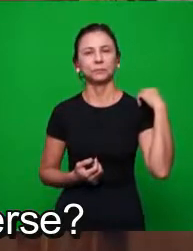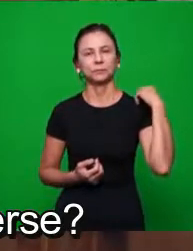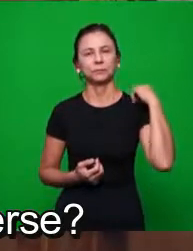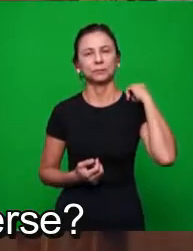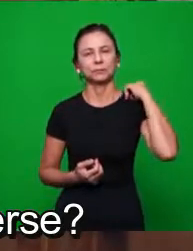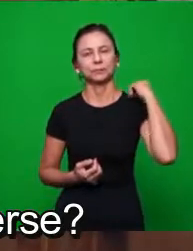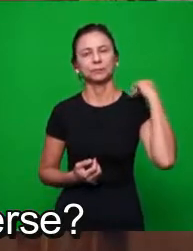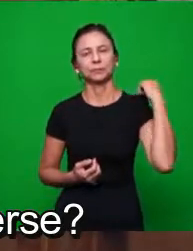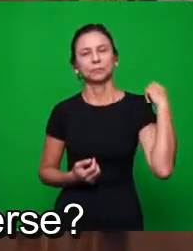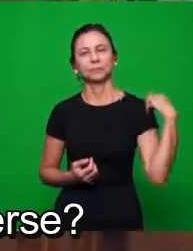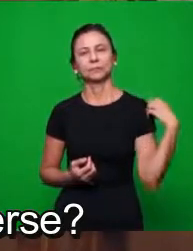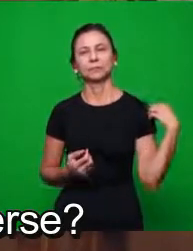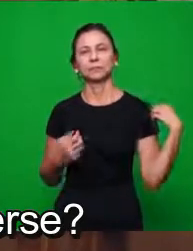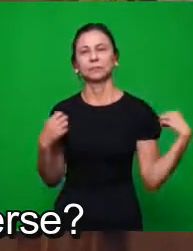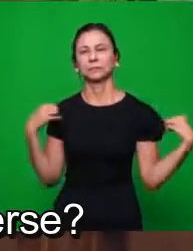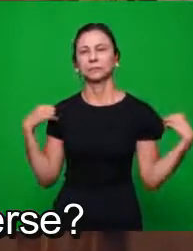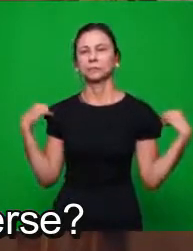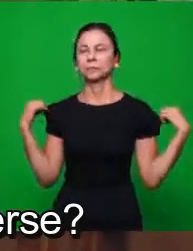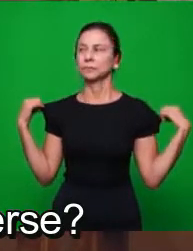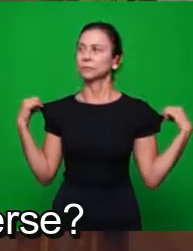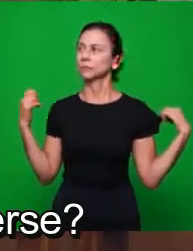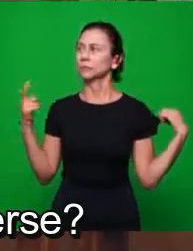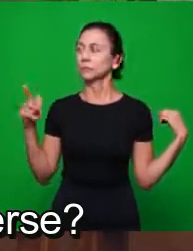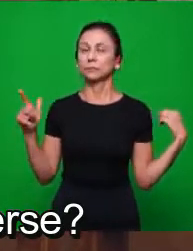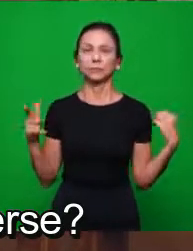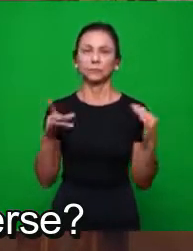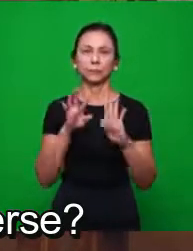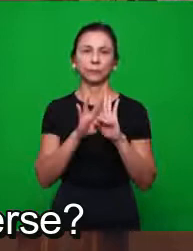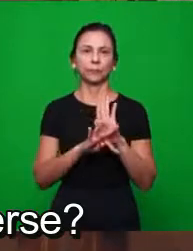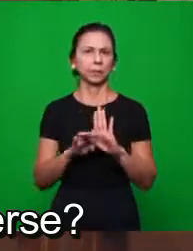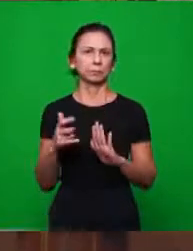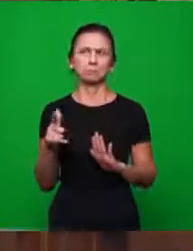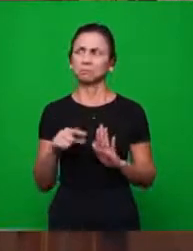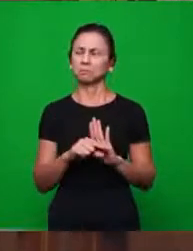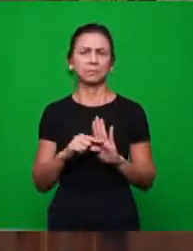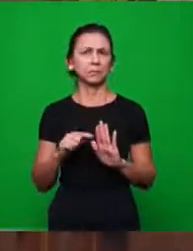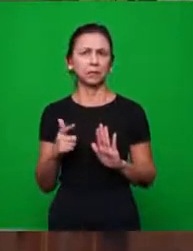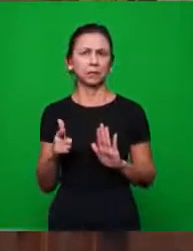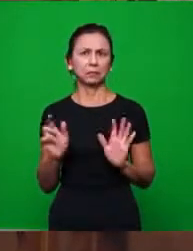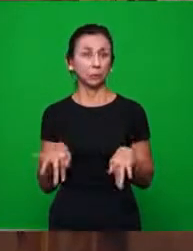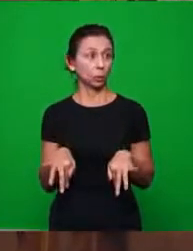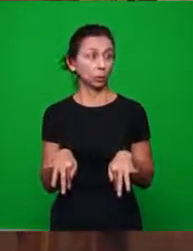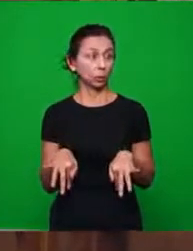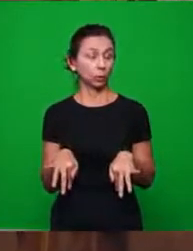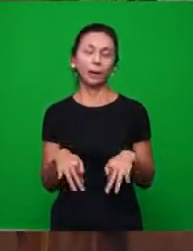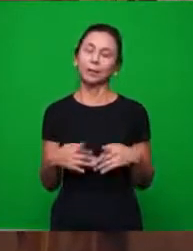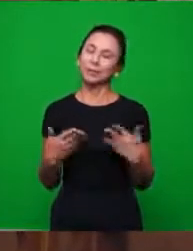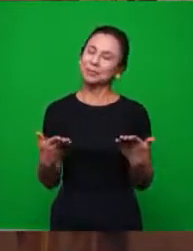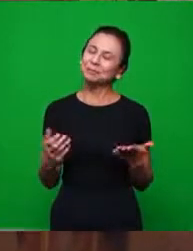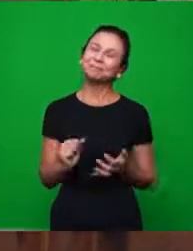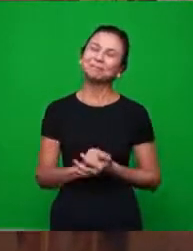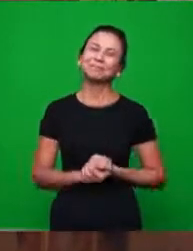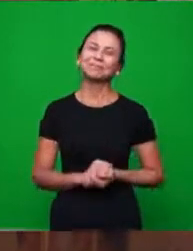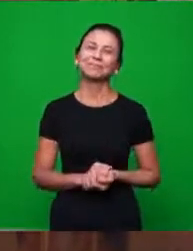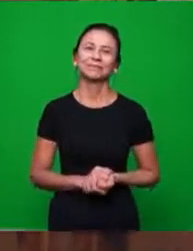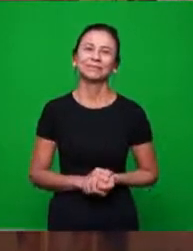Pode passar. Não tem mais outro texto, versículo, está encerrado. Então, meus irmãos,